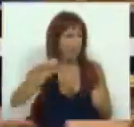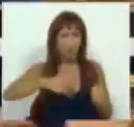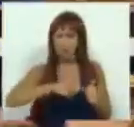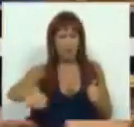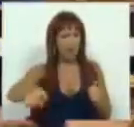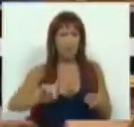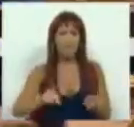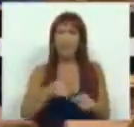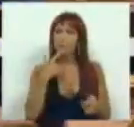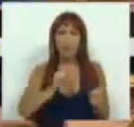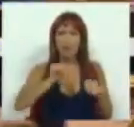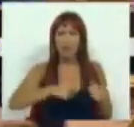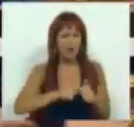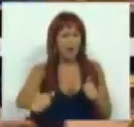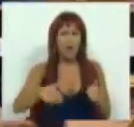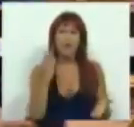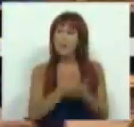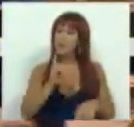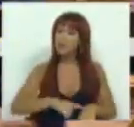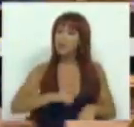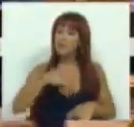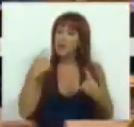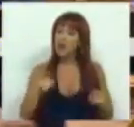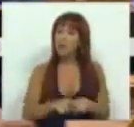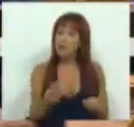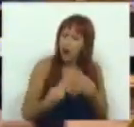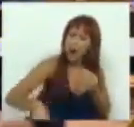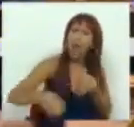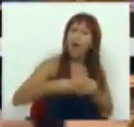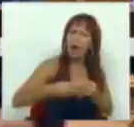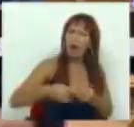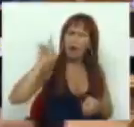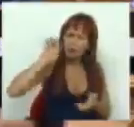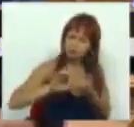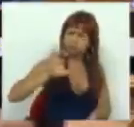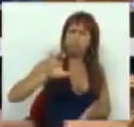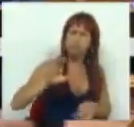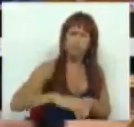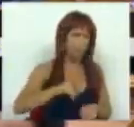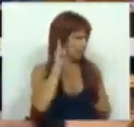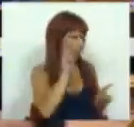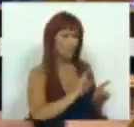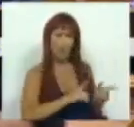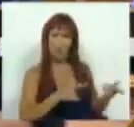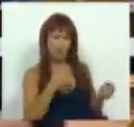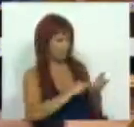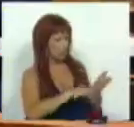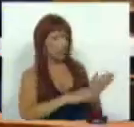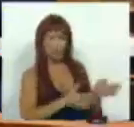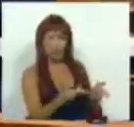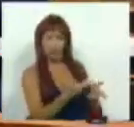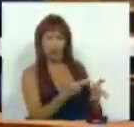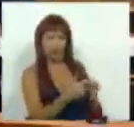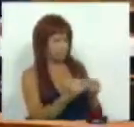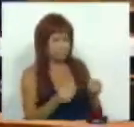acompanhar. E não podemos acompanhar a partir do momento em que há um acréscimo significativo face ao valor contratualizado